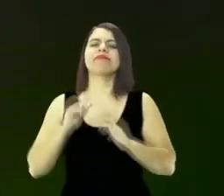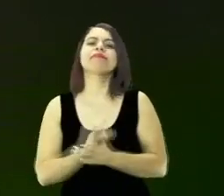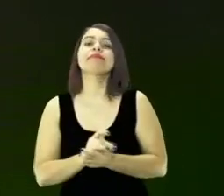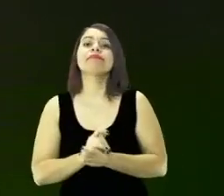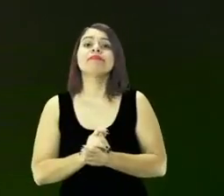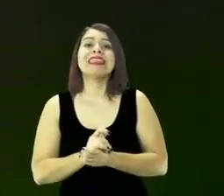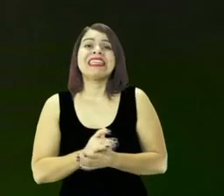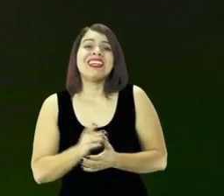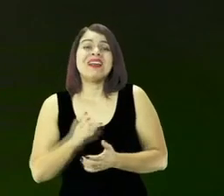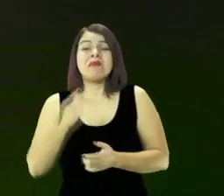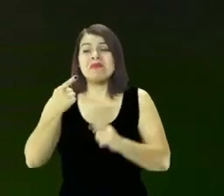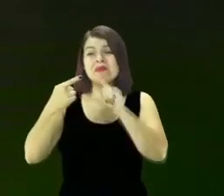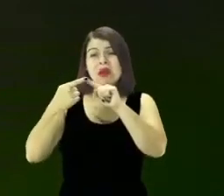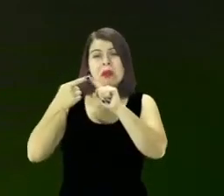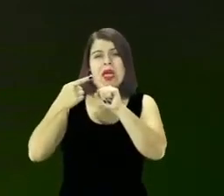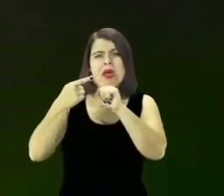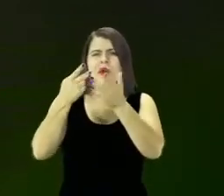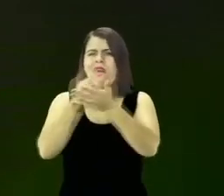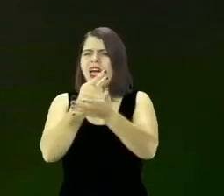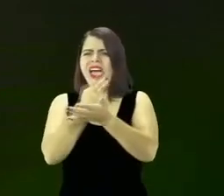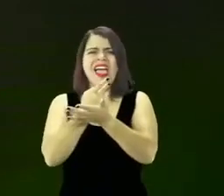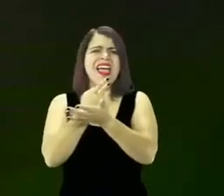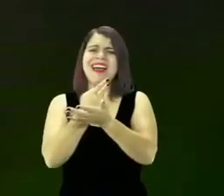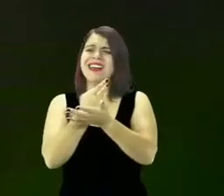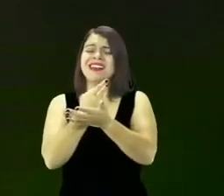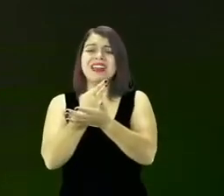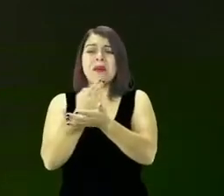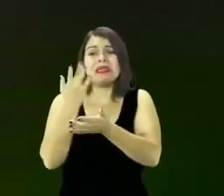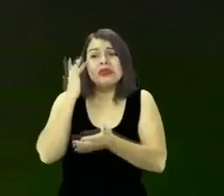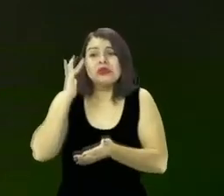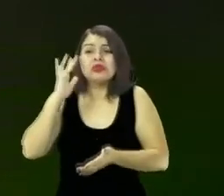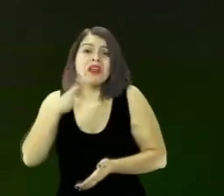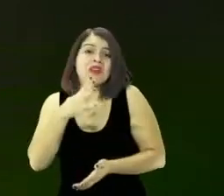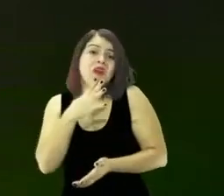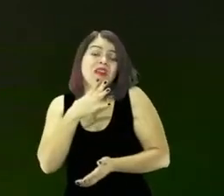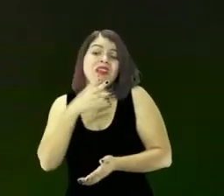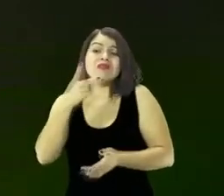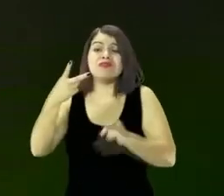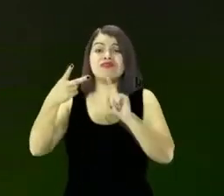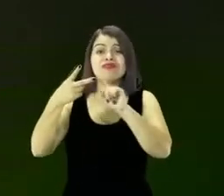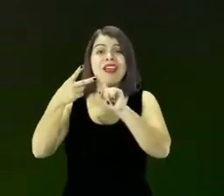Erra sem saber, agora erra, mas já sabe.